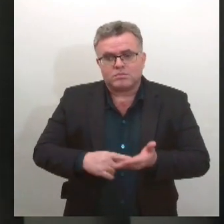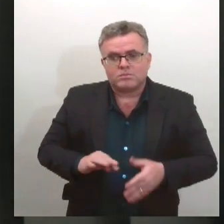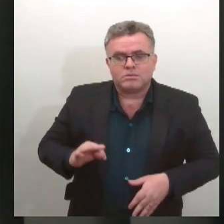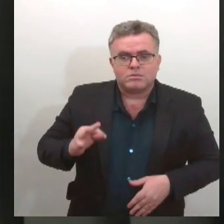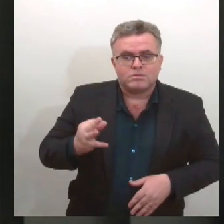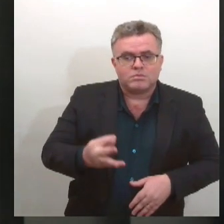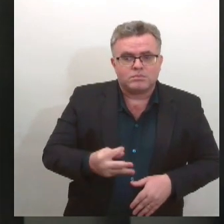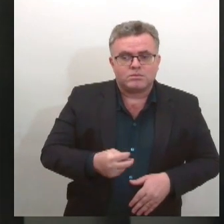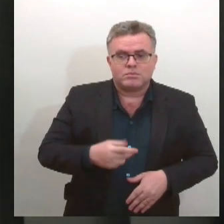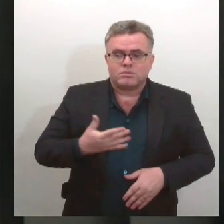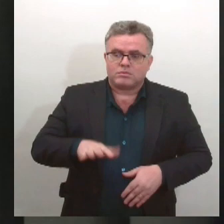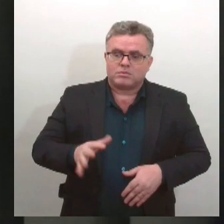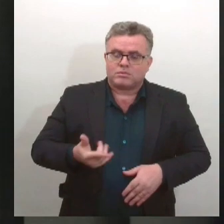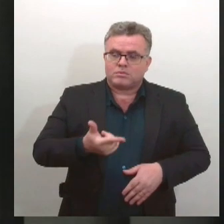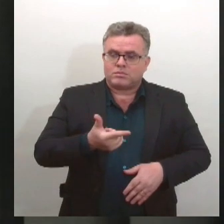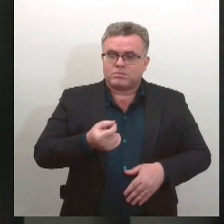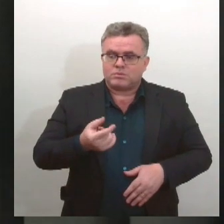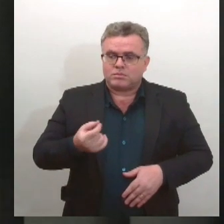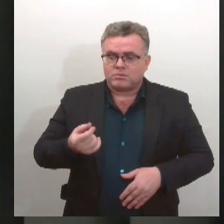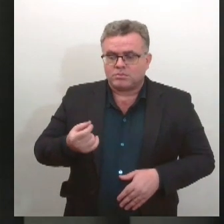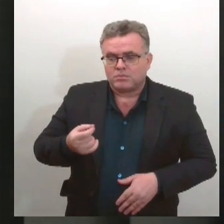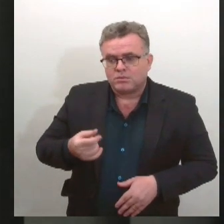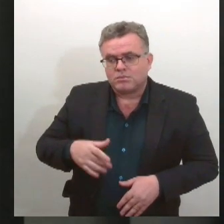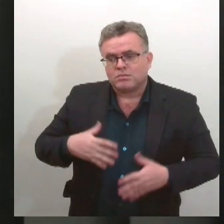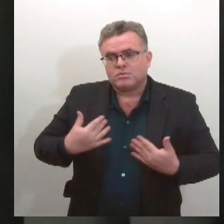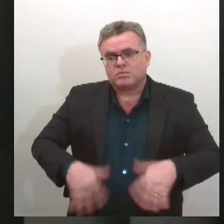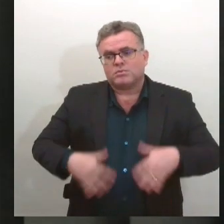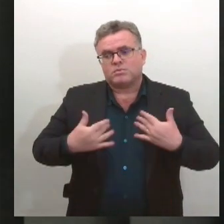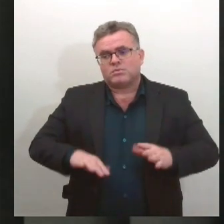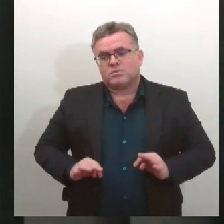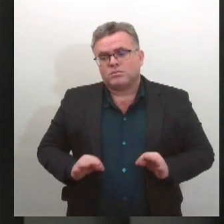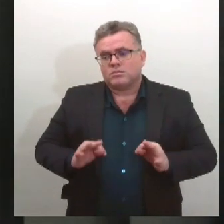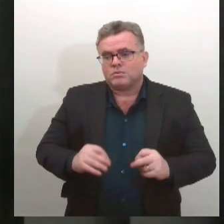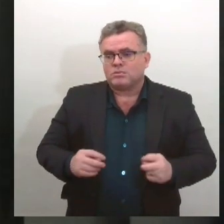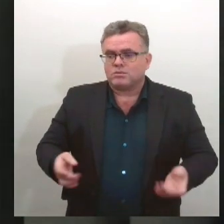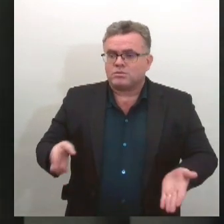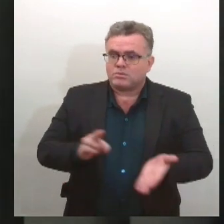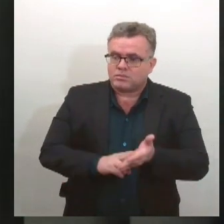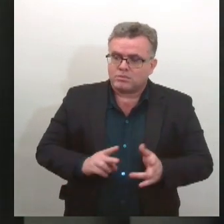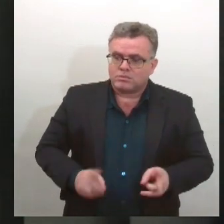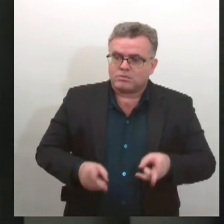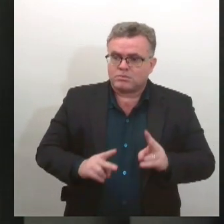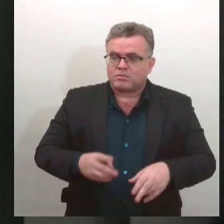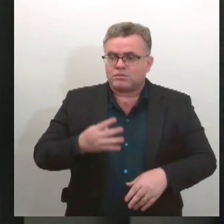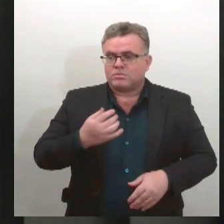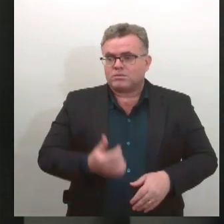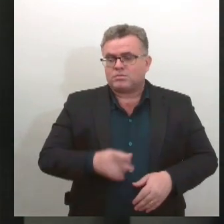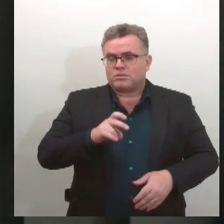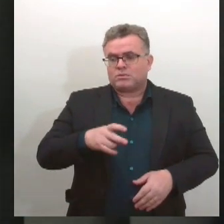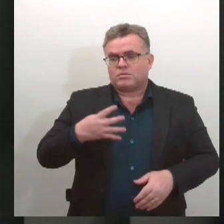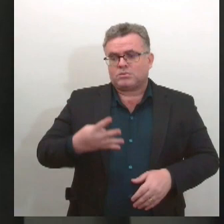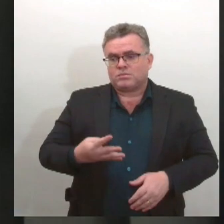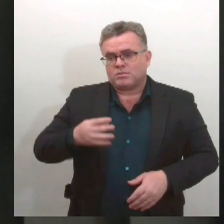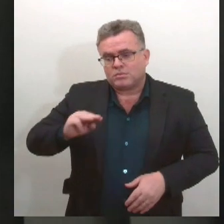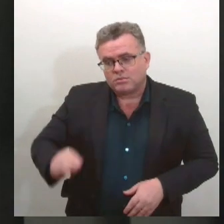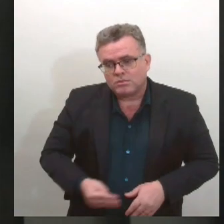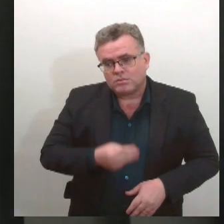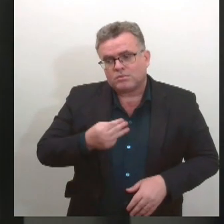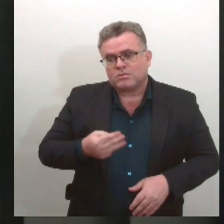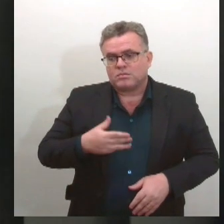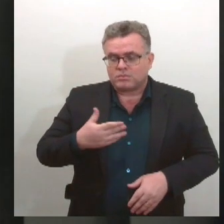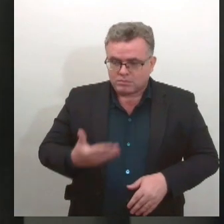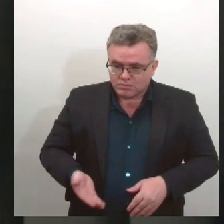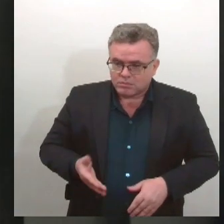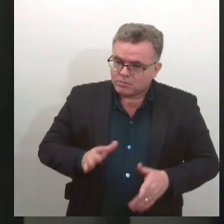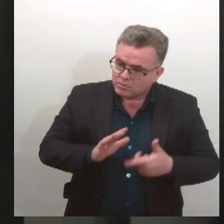mil imóveis contribuintes do tributo, sendo que 54.723 deles já realizaram pagamento em